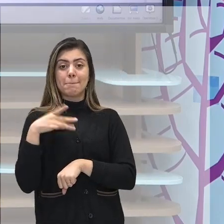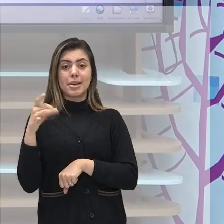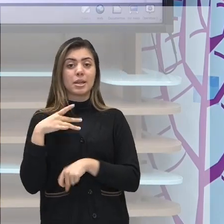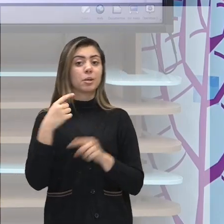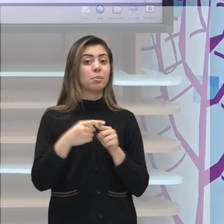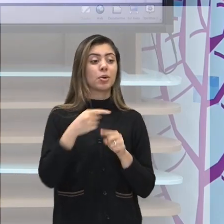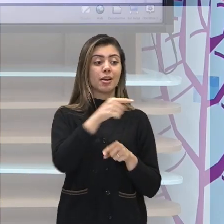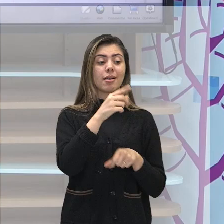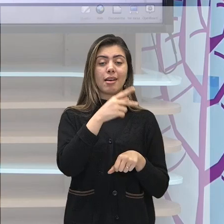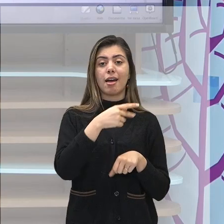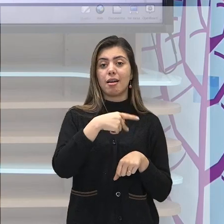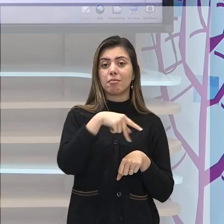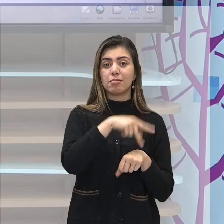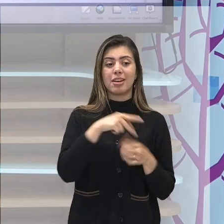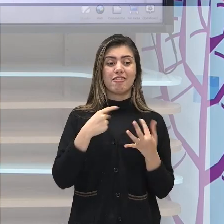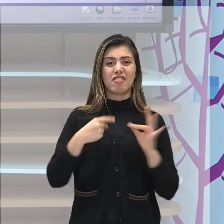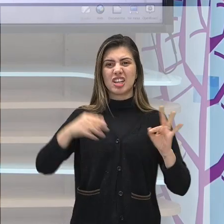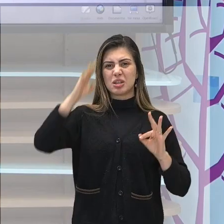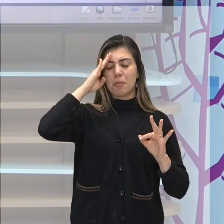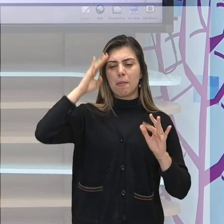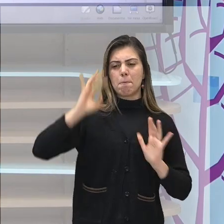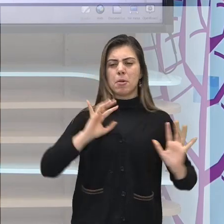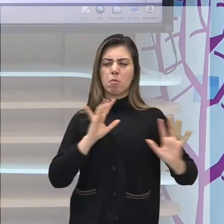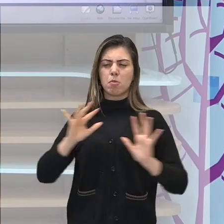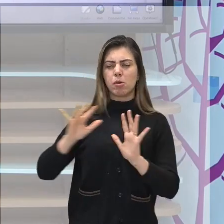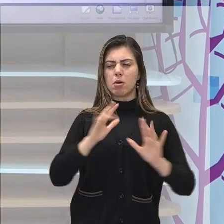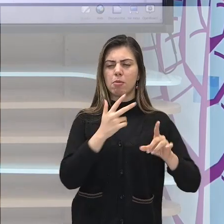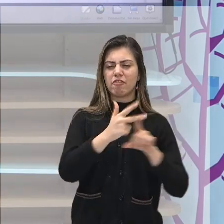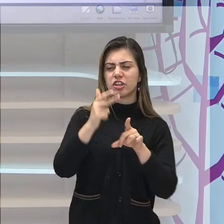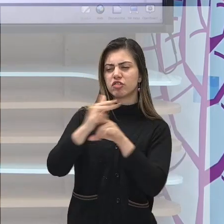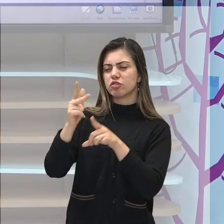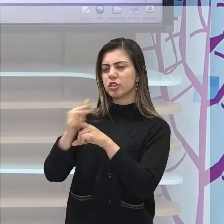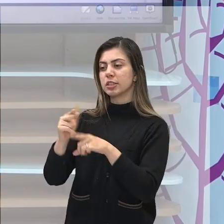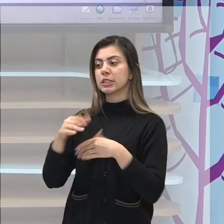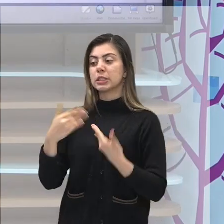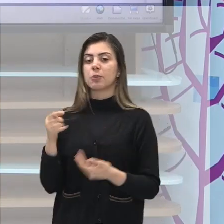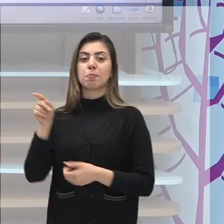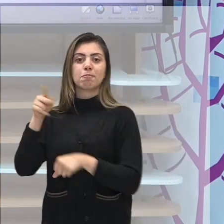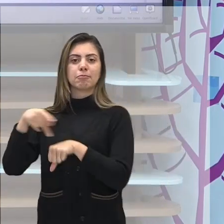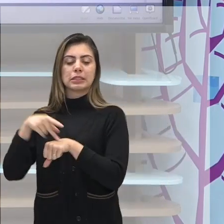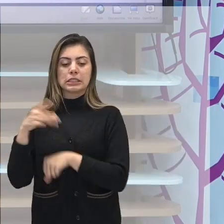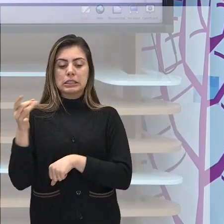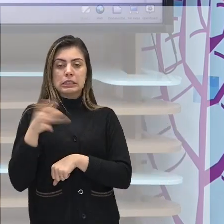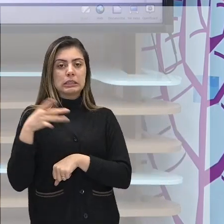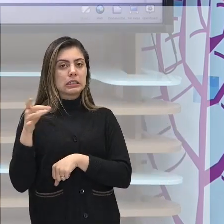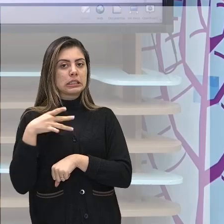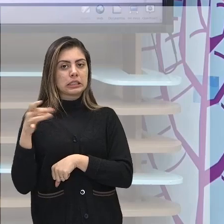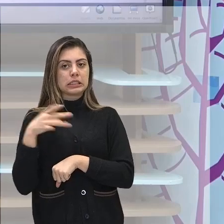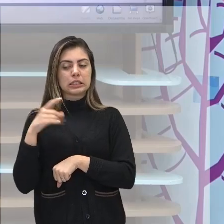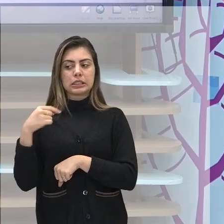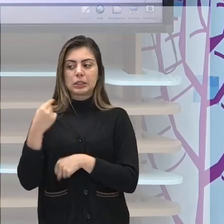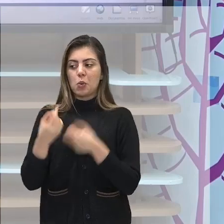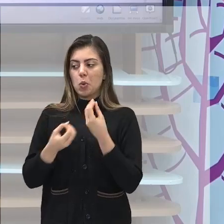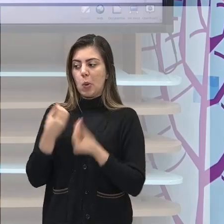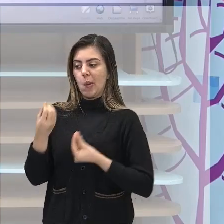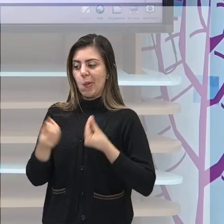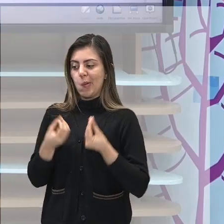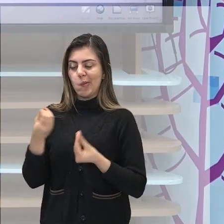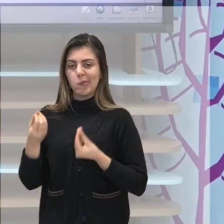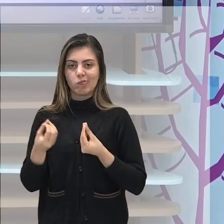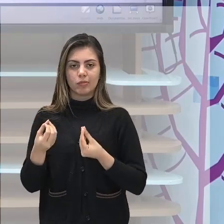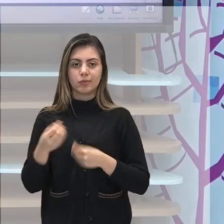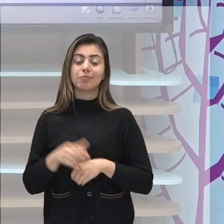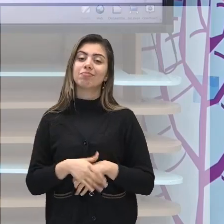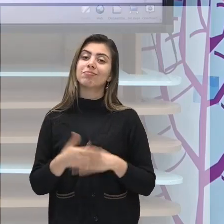temido. E agora? O que faremos? Essa foi a pergunta que ecoou onde?